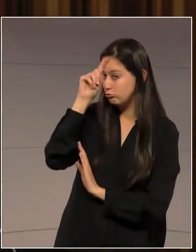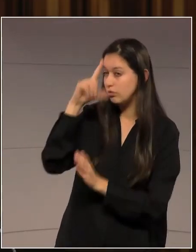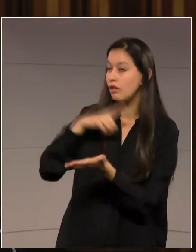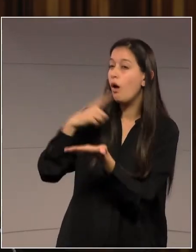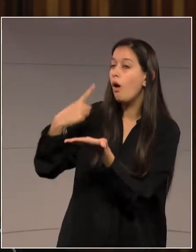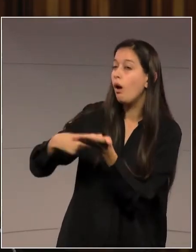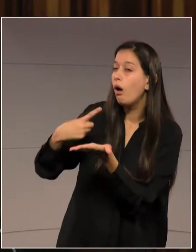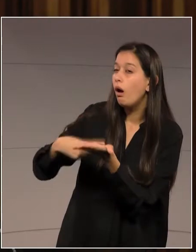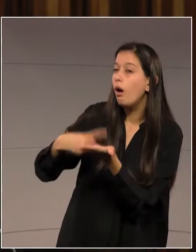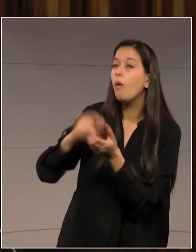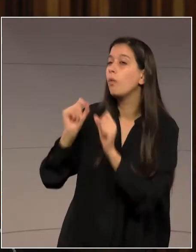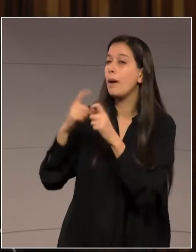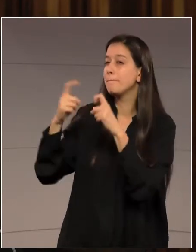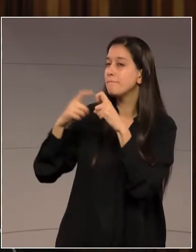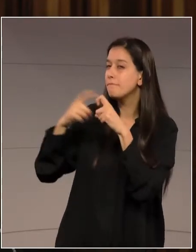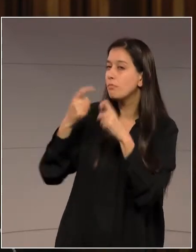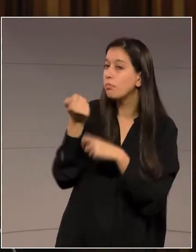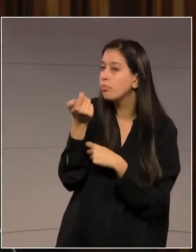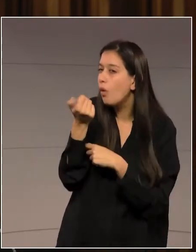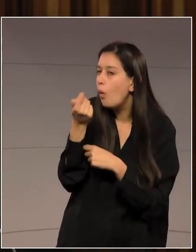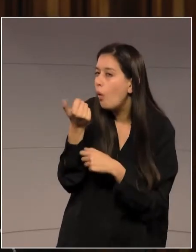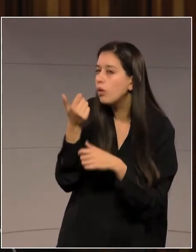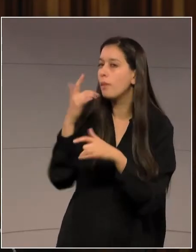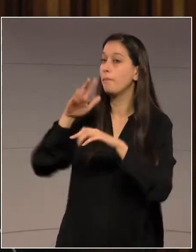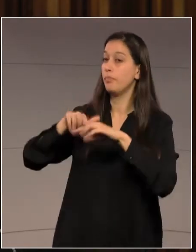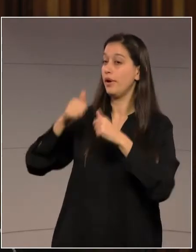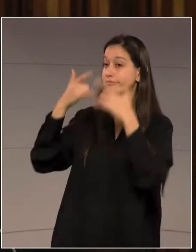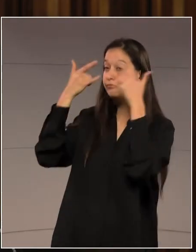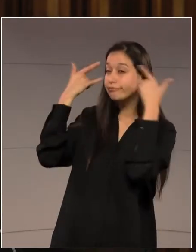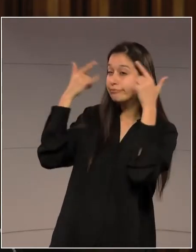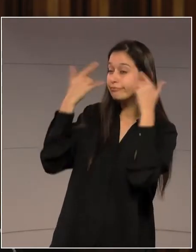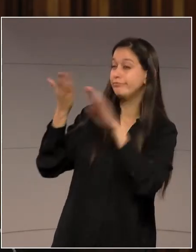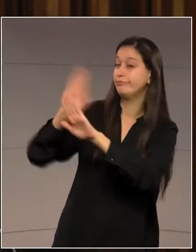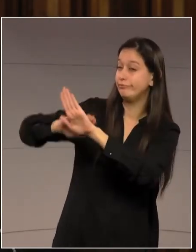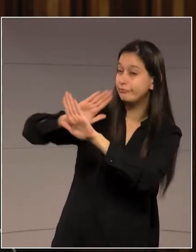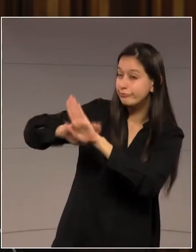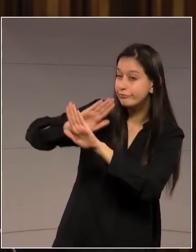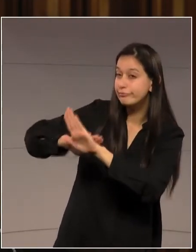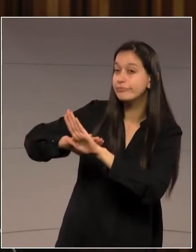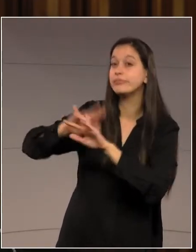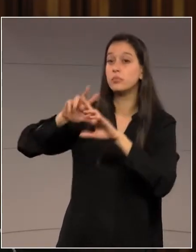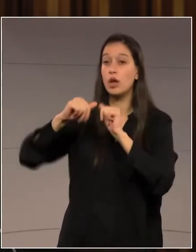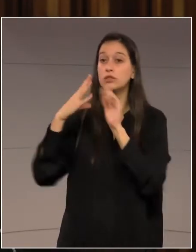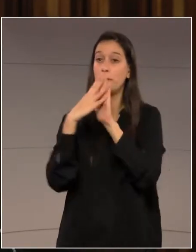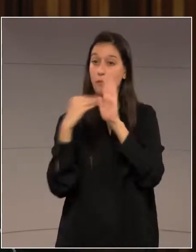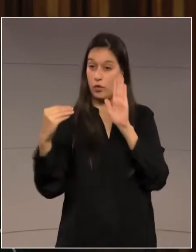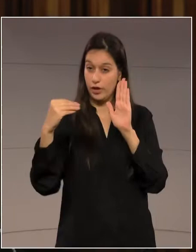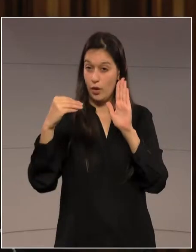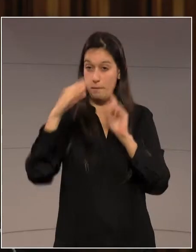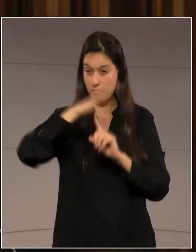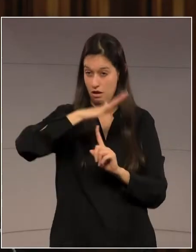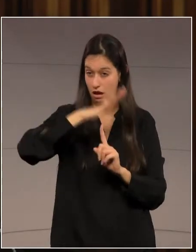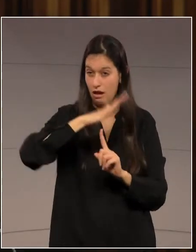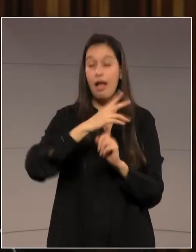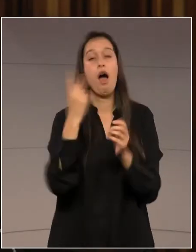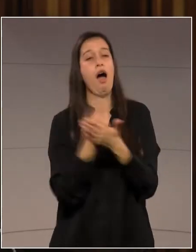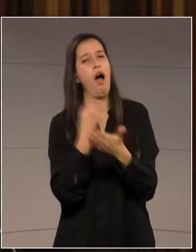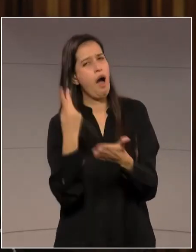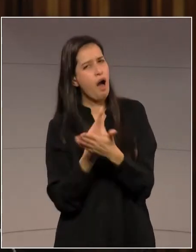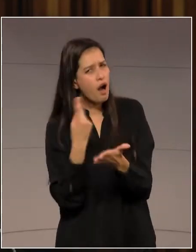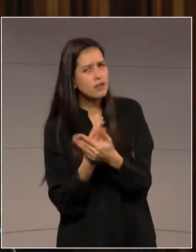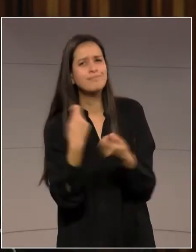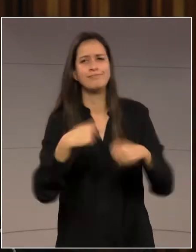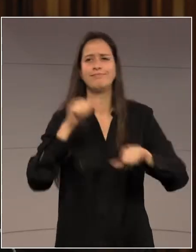modelo nunca funcionou no Estado do Paraná. Por isso, precisa ser mudado. Não pode